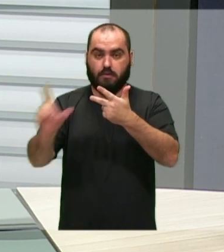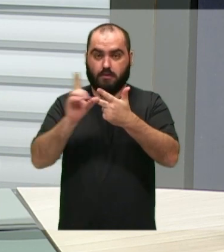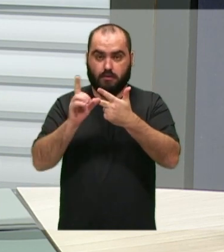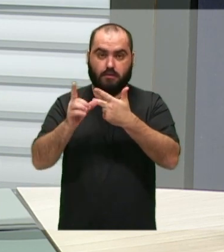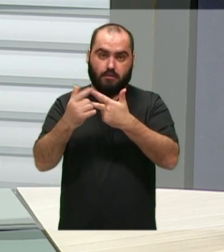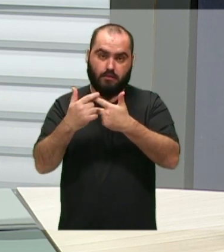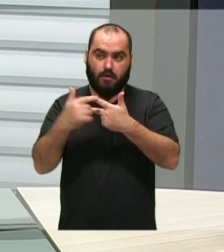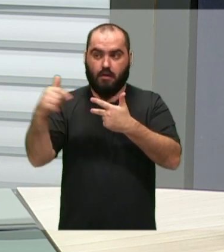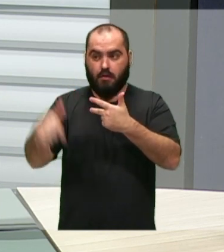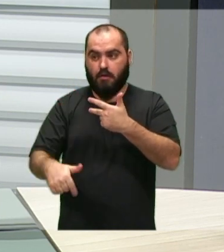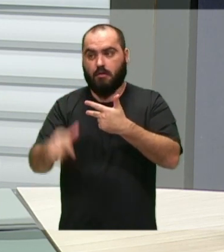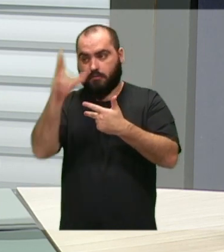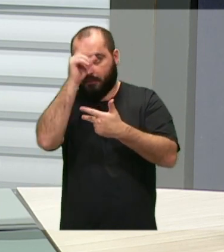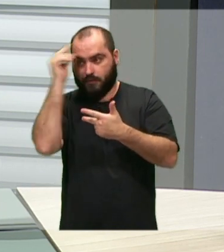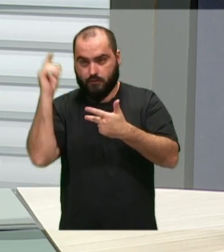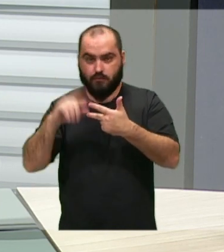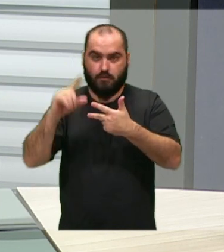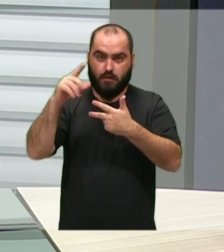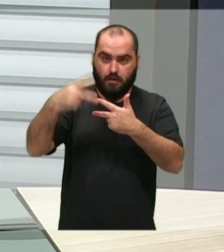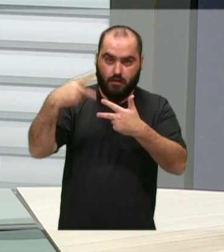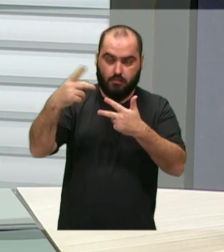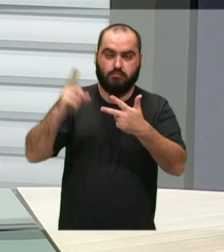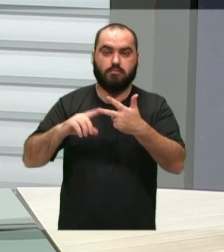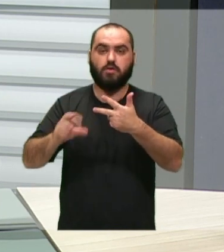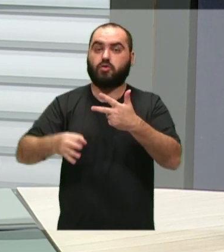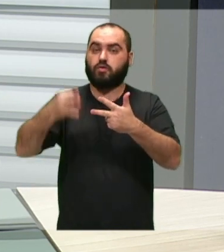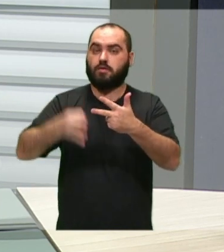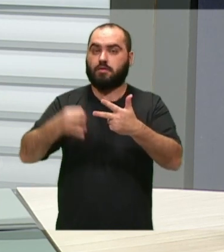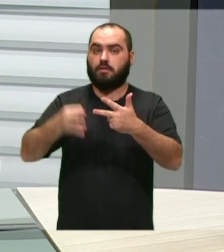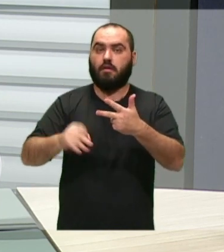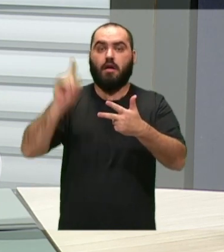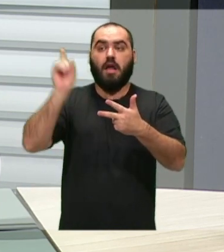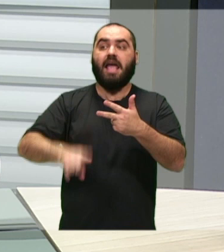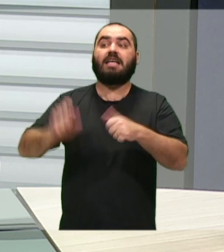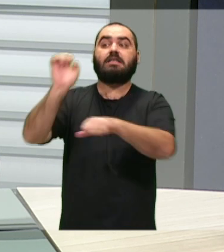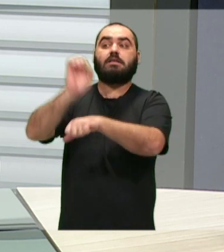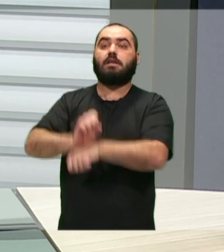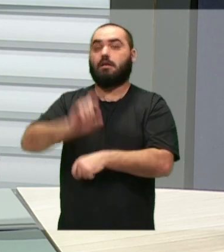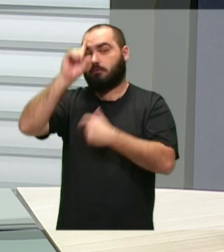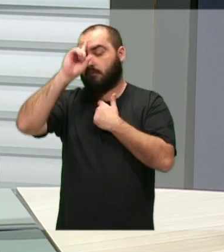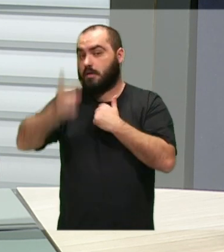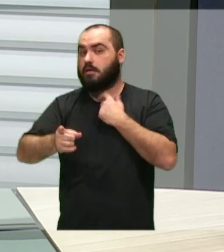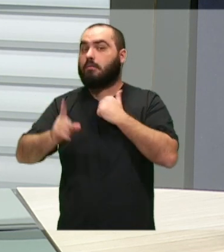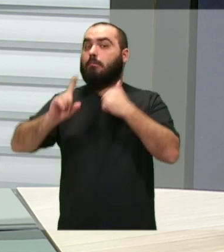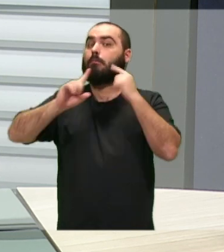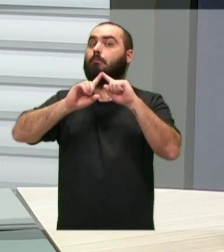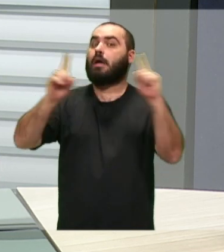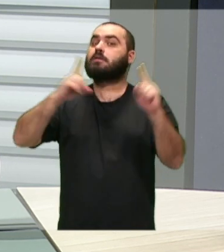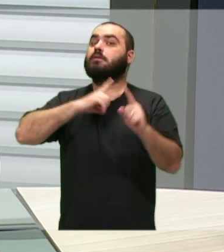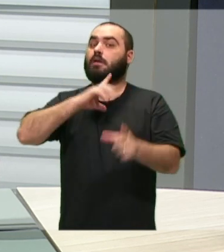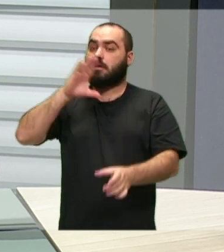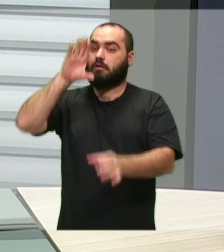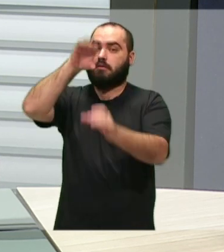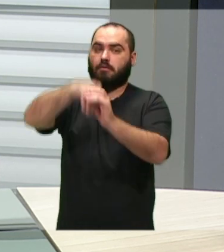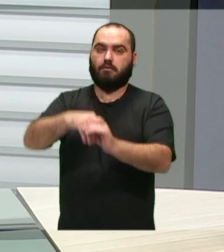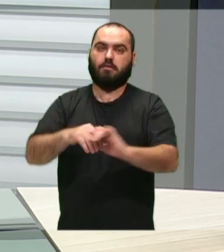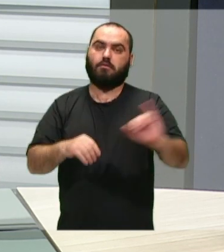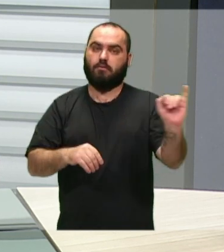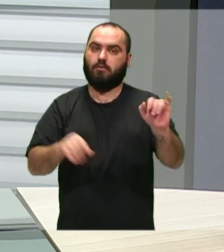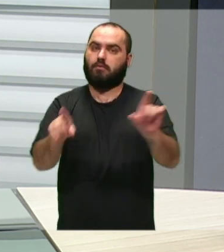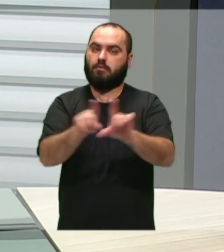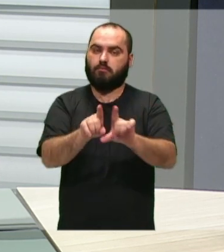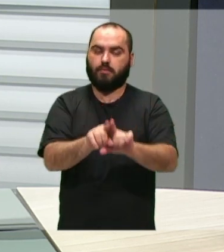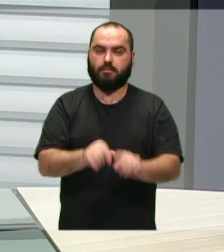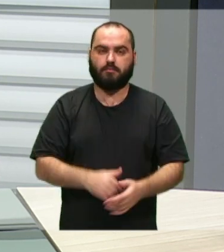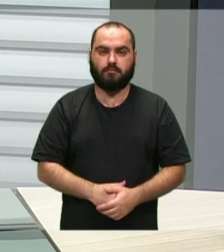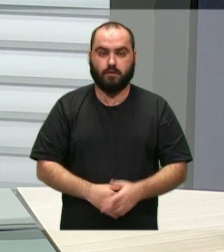nosso âmbito aqui, a Prefeitura, e temos o Judiciário, que é um órgão de Estado, mas que tem comarca no município de Itajaí. E o